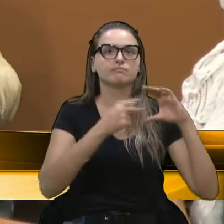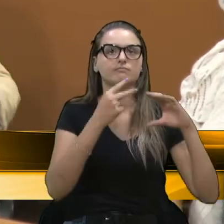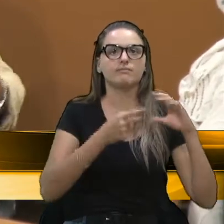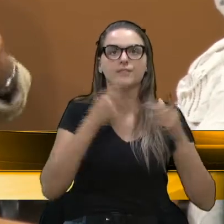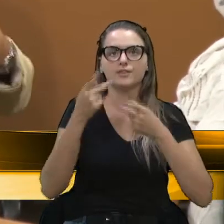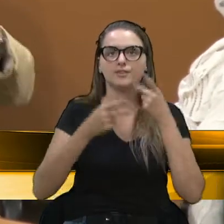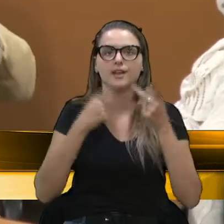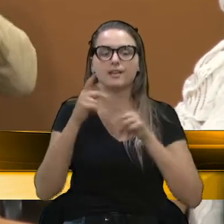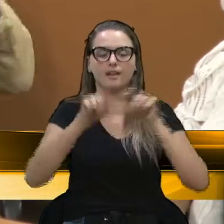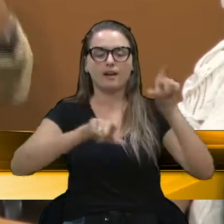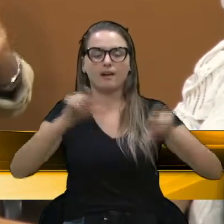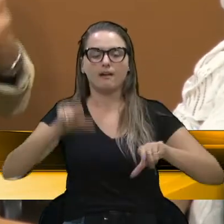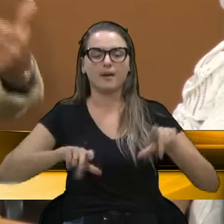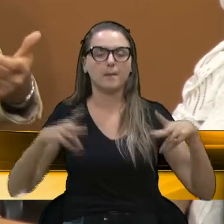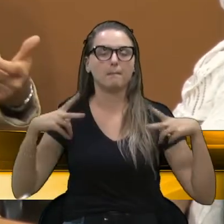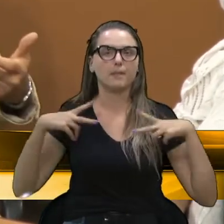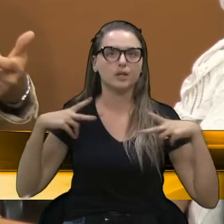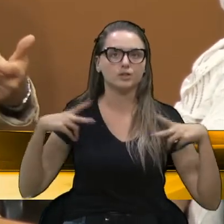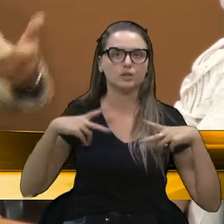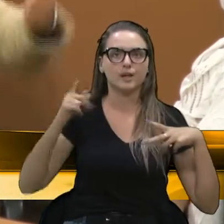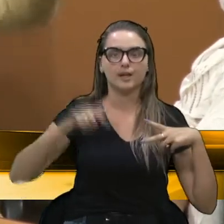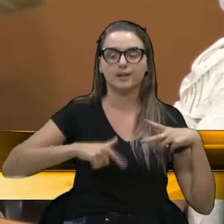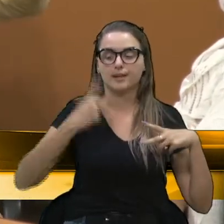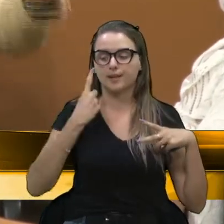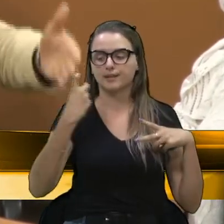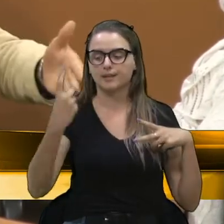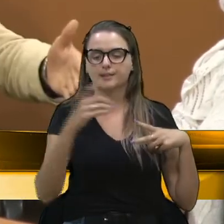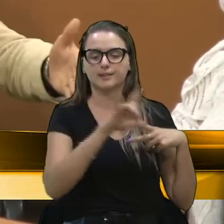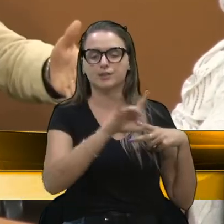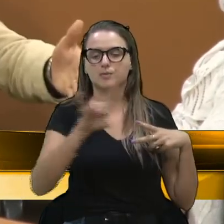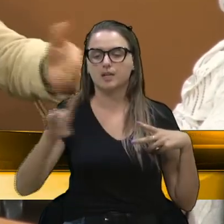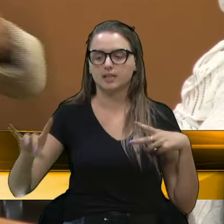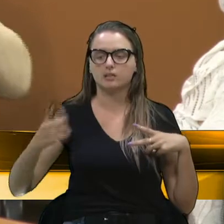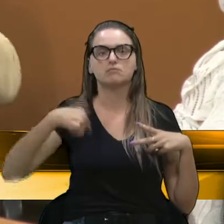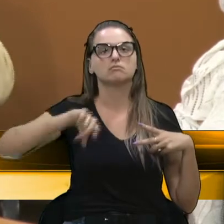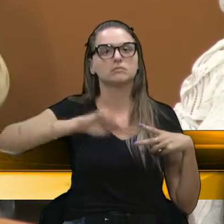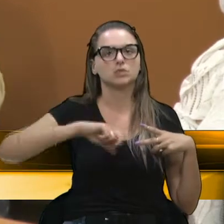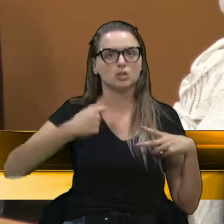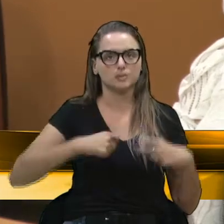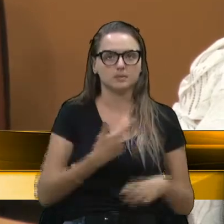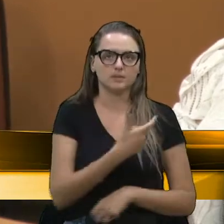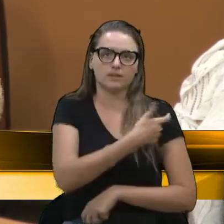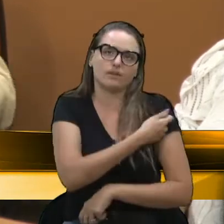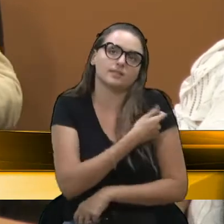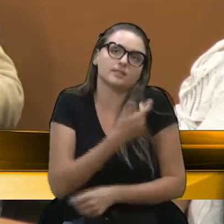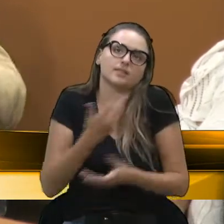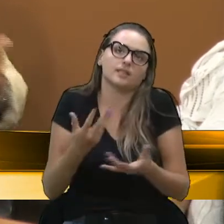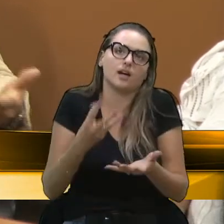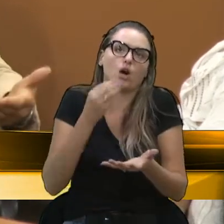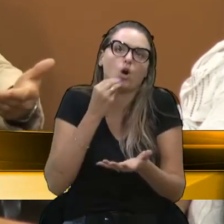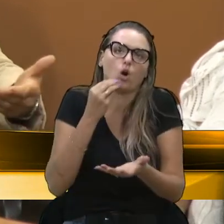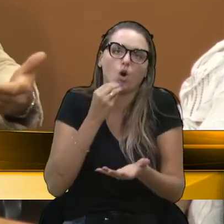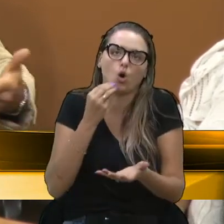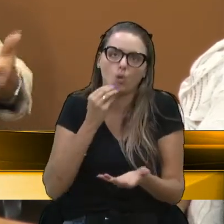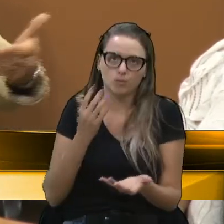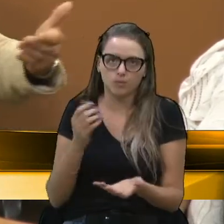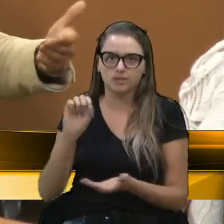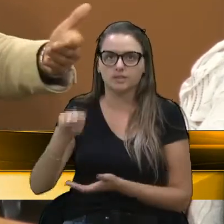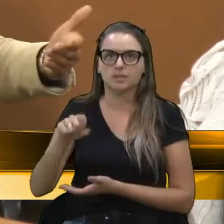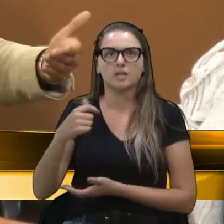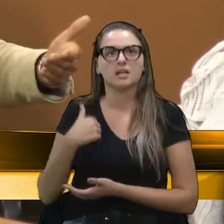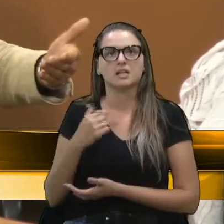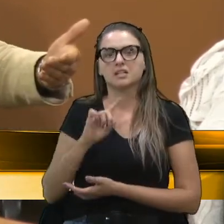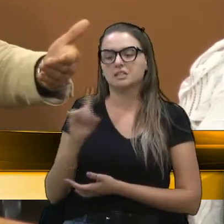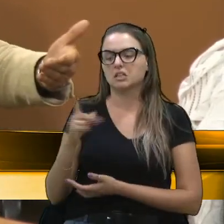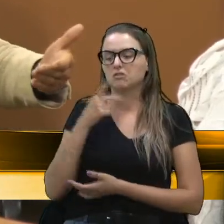individual que interessa a cada um de nós. Precisamos da vacina. Claro, nos últimos dias eu senti, não se falou